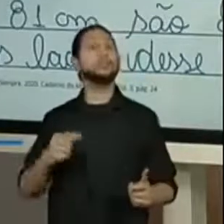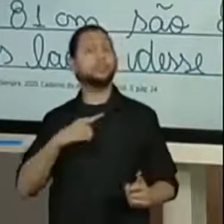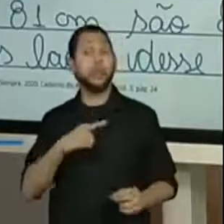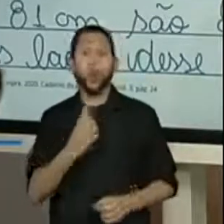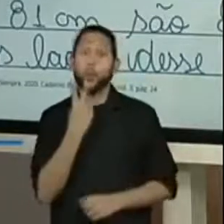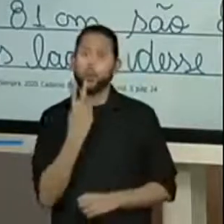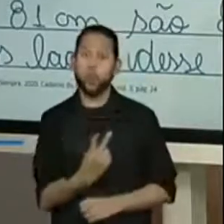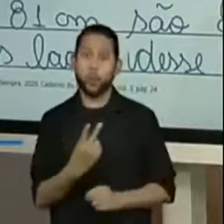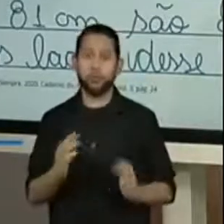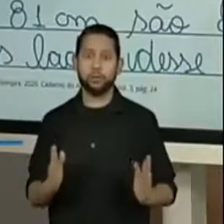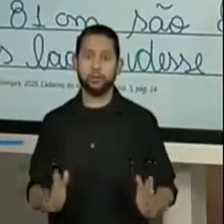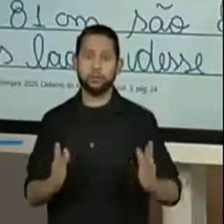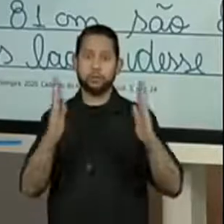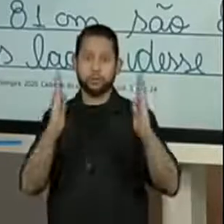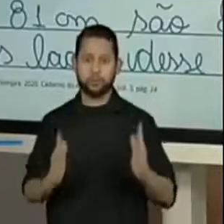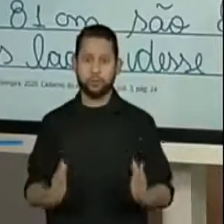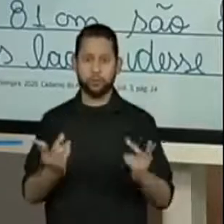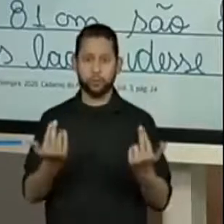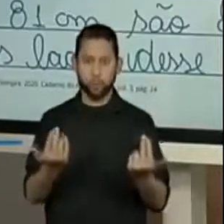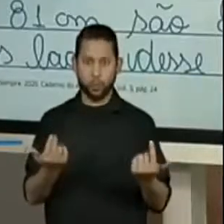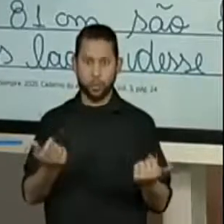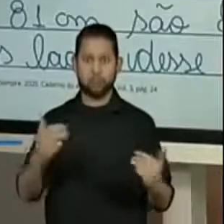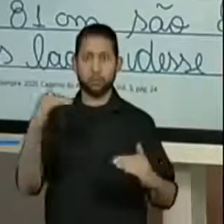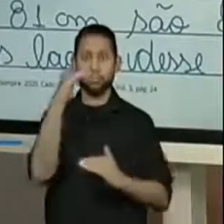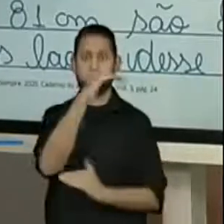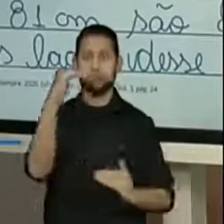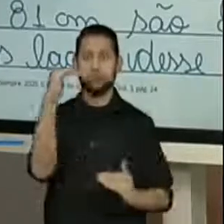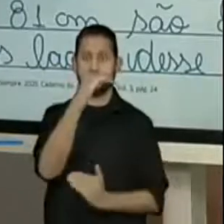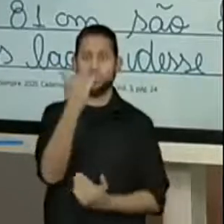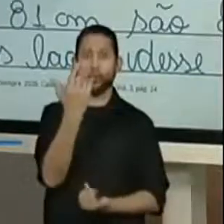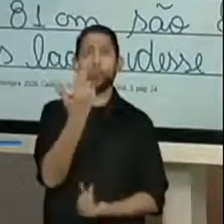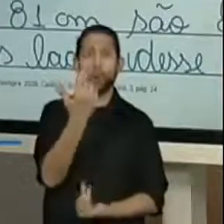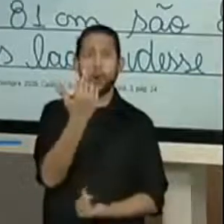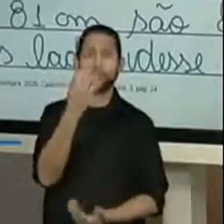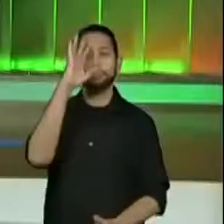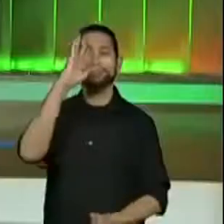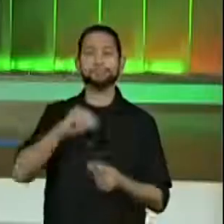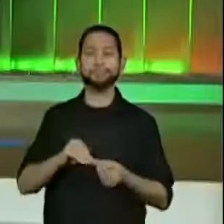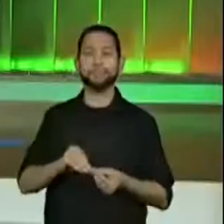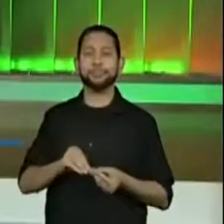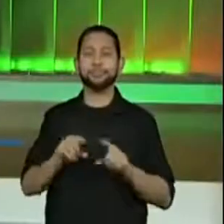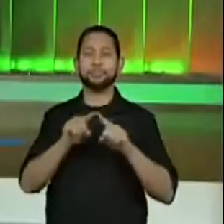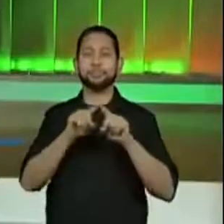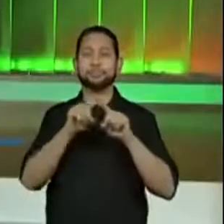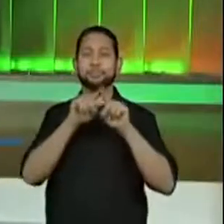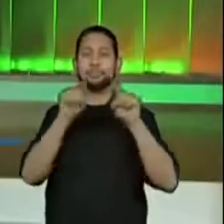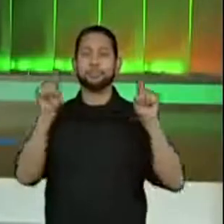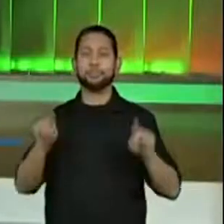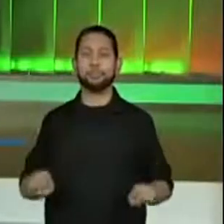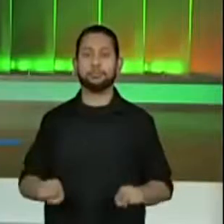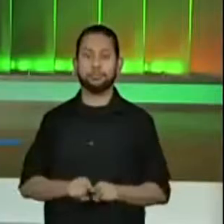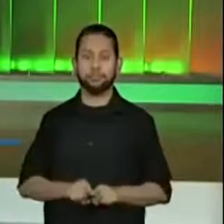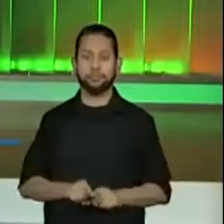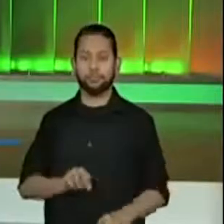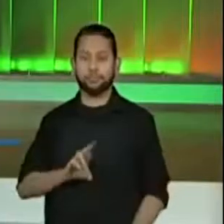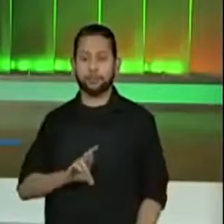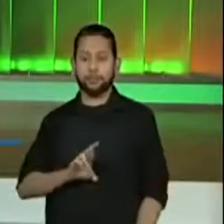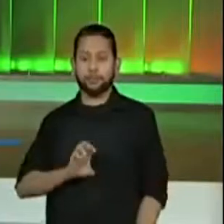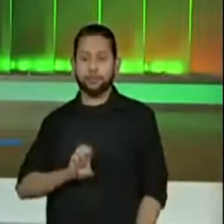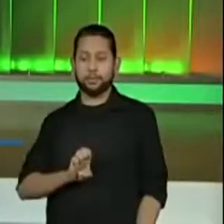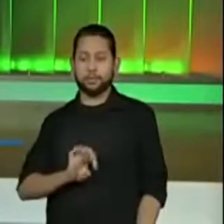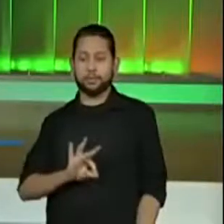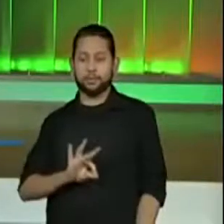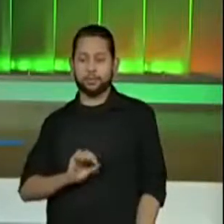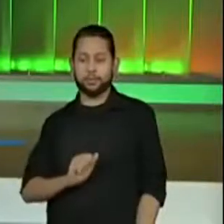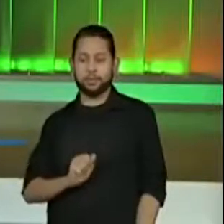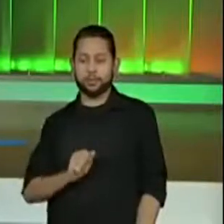um quadrado e sim de um retângulo, certo? Então, algumas informações que a gente vai pegando aí e o que chama isso, né? Na